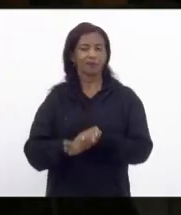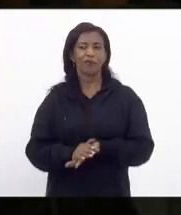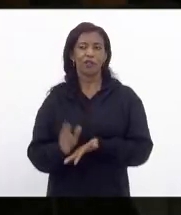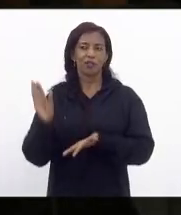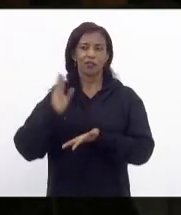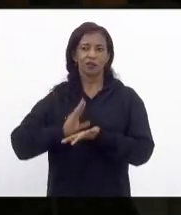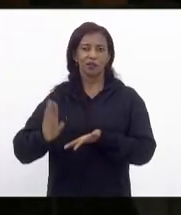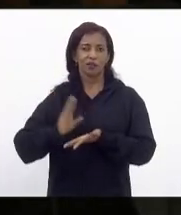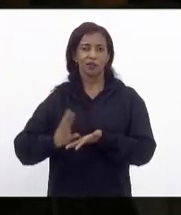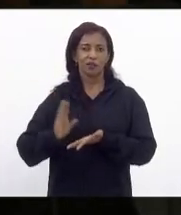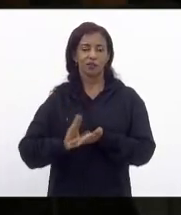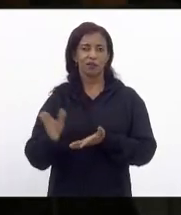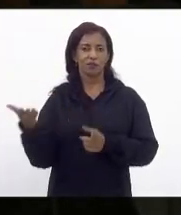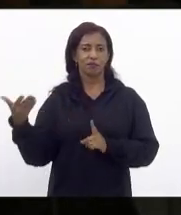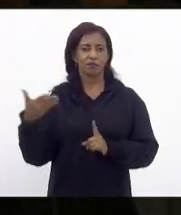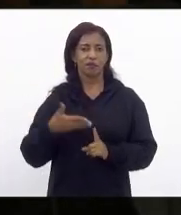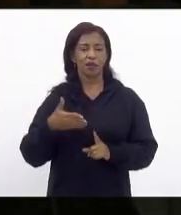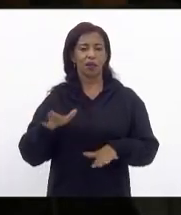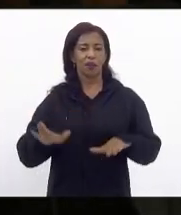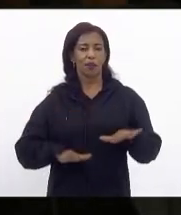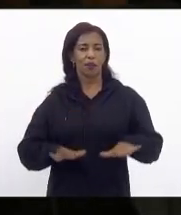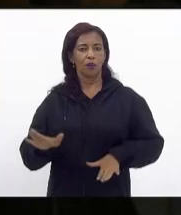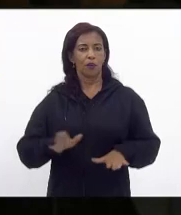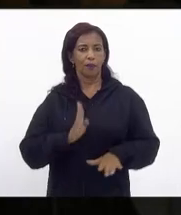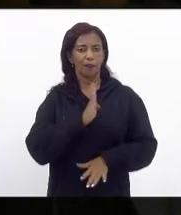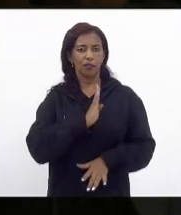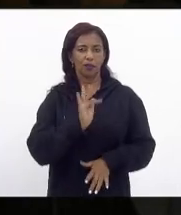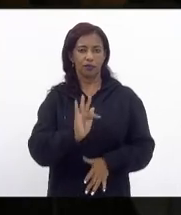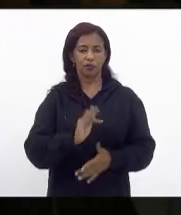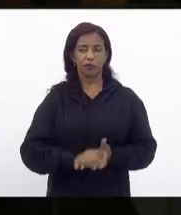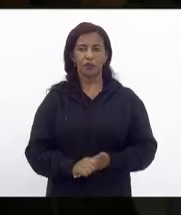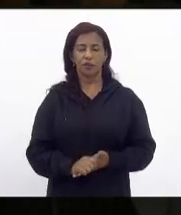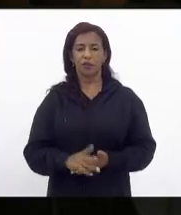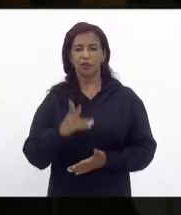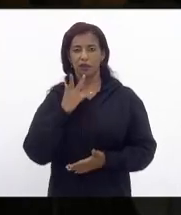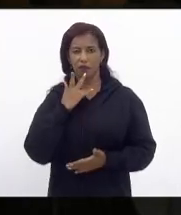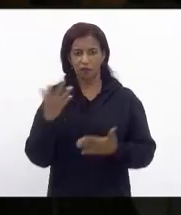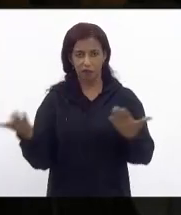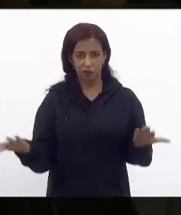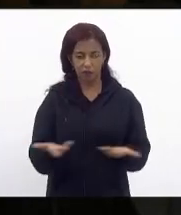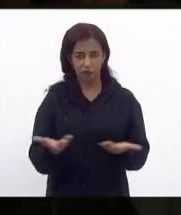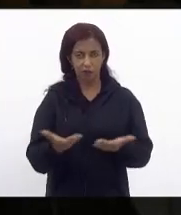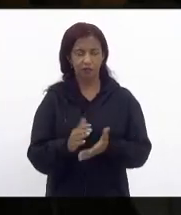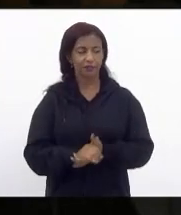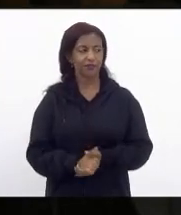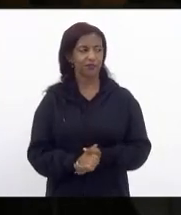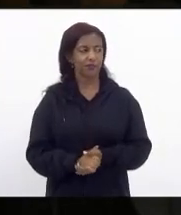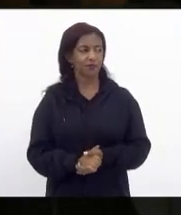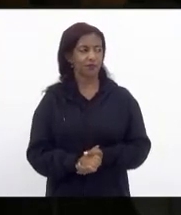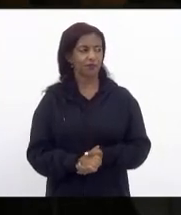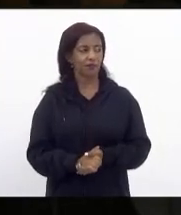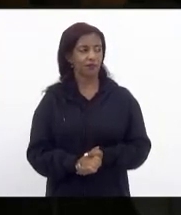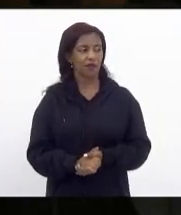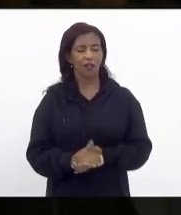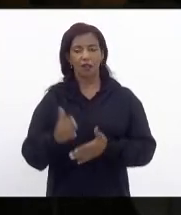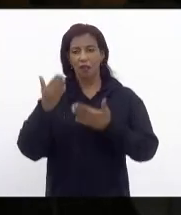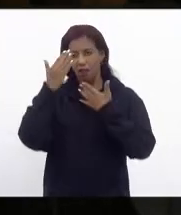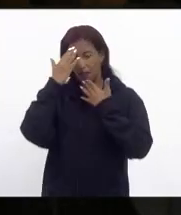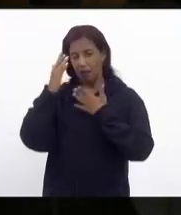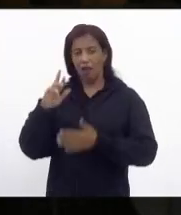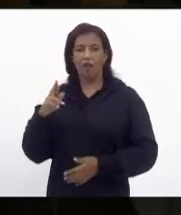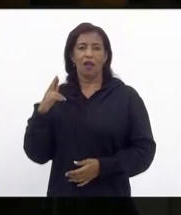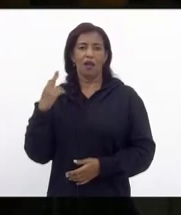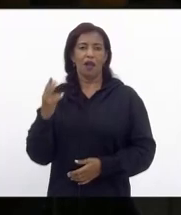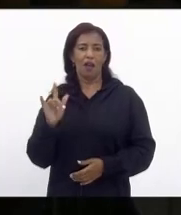investimentos destinados a mobilidade na Baixada Fluminense era o eu queria dizer no dia de hoje saudando mais uma vez a Rafaela Albergaria